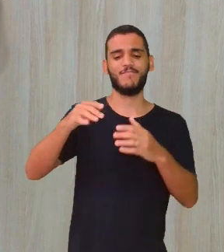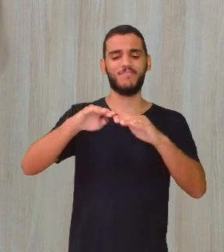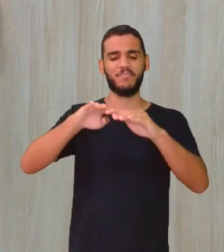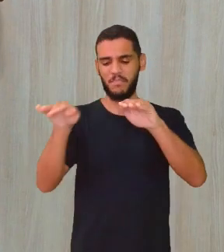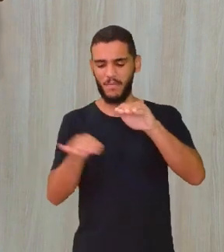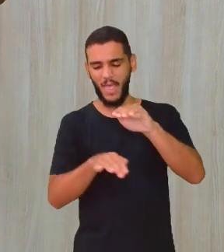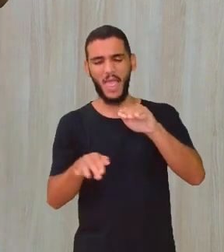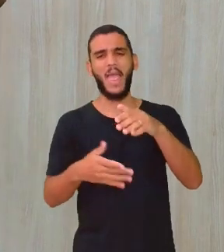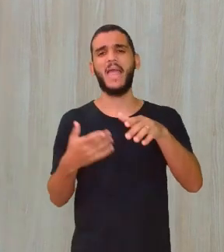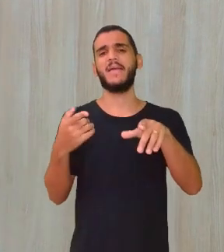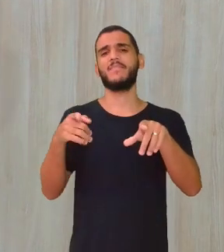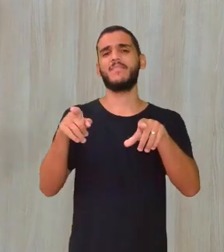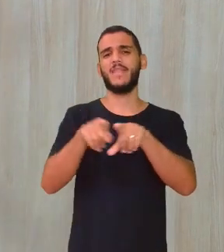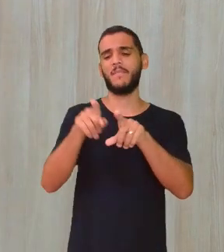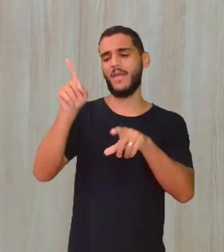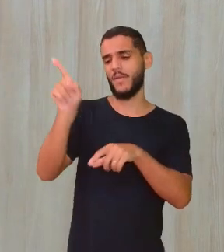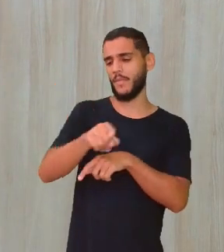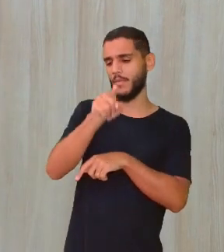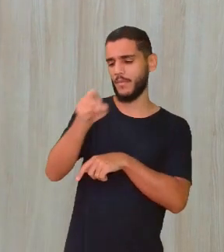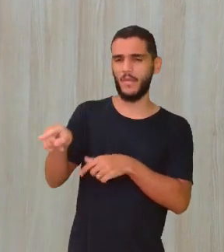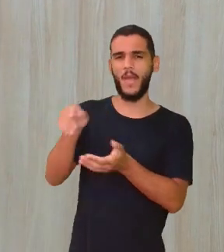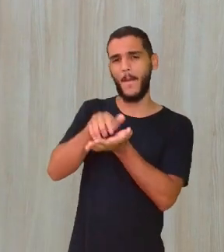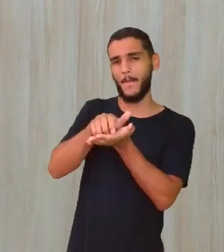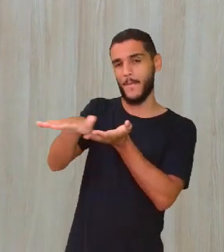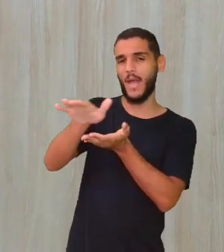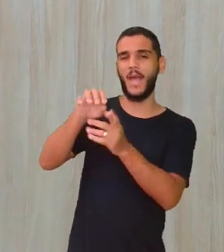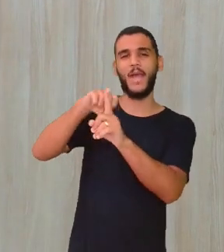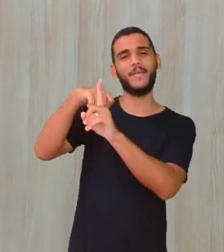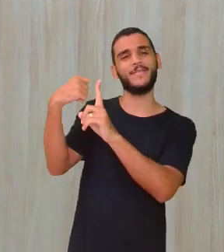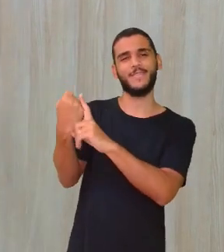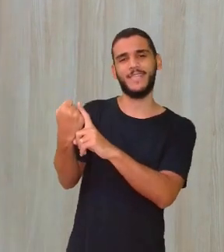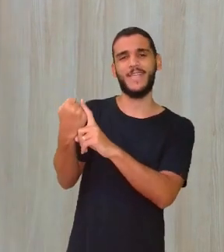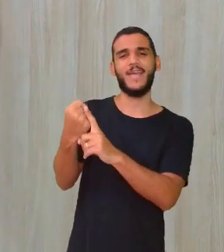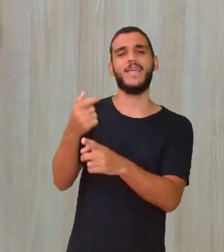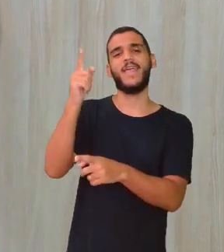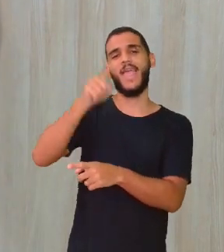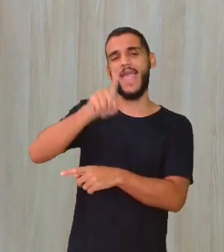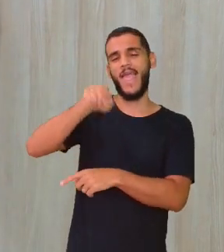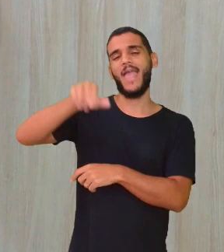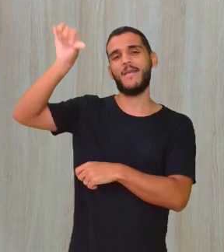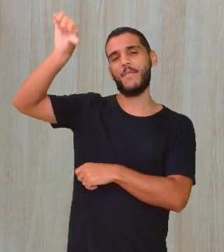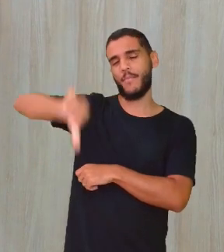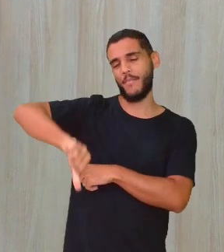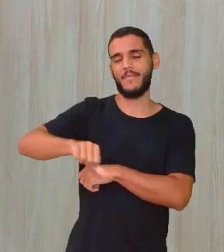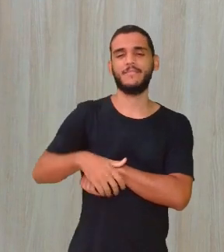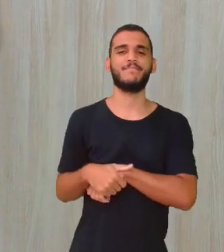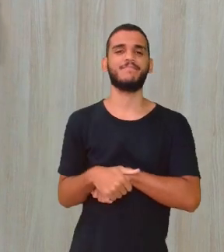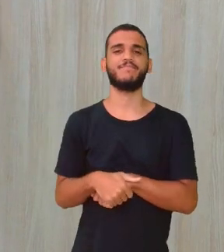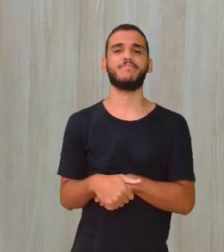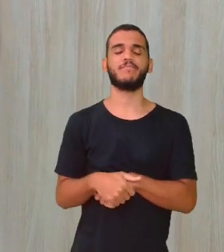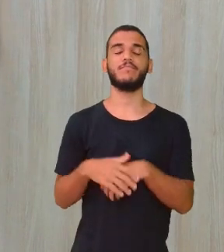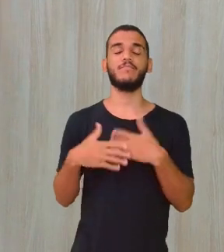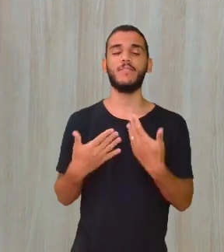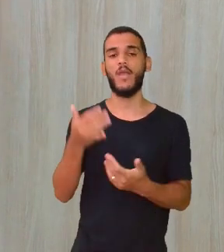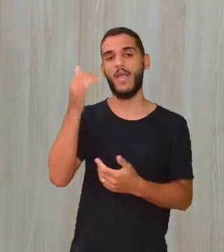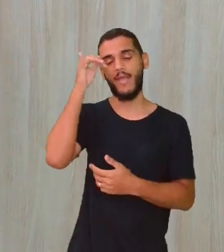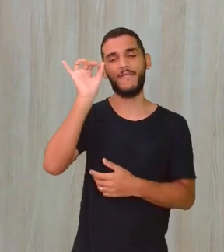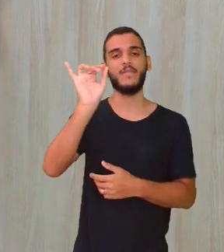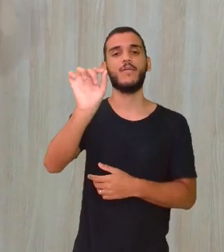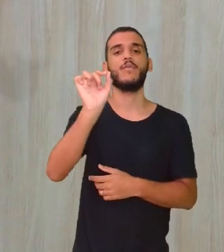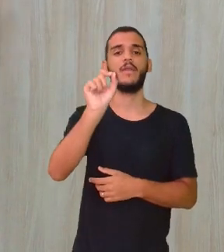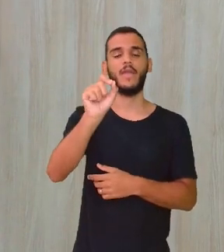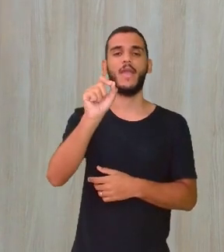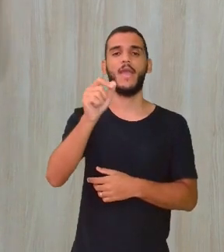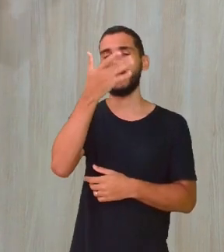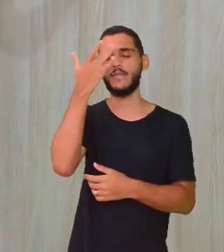e faz com que você seja um corpo excluído da sociedade, isso te prejudica pra caramba. Isso evita que você tenha